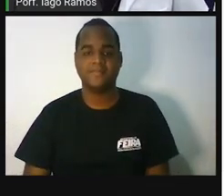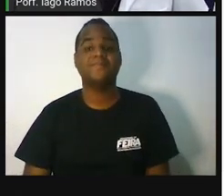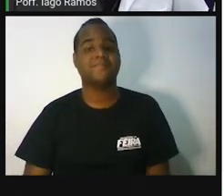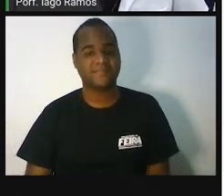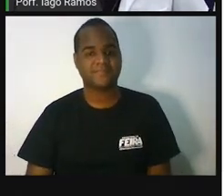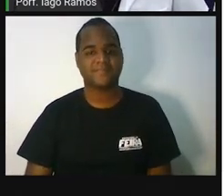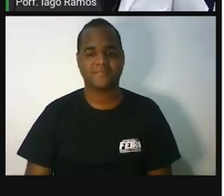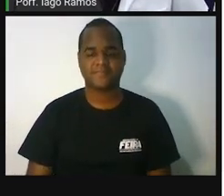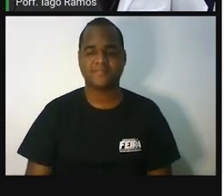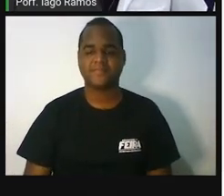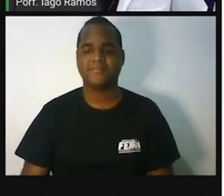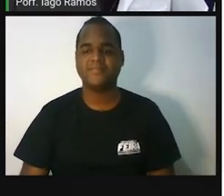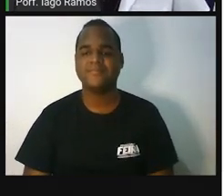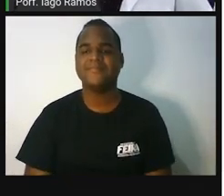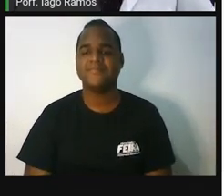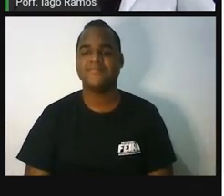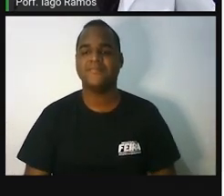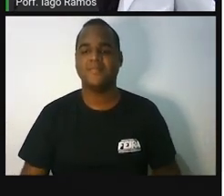Bacana.